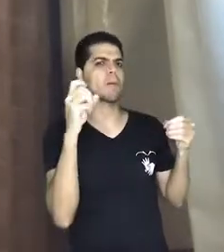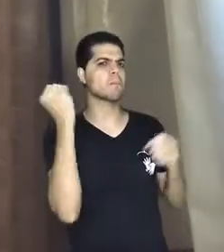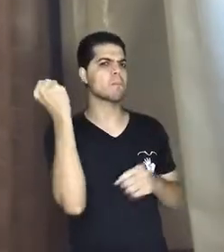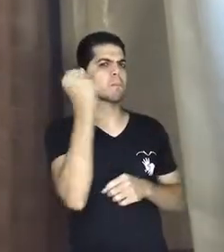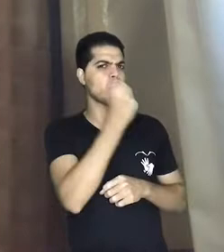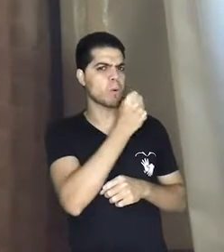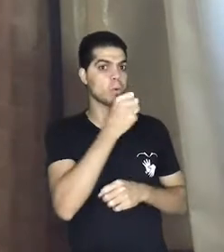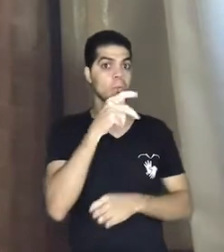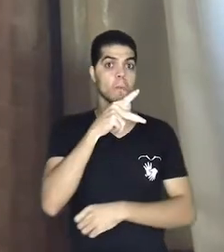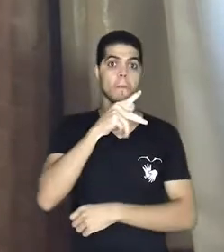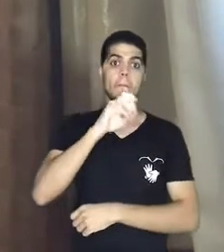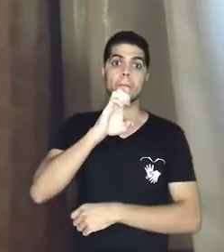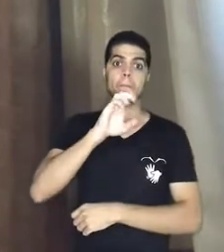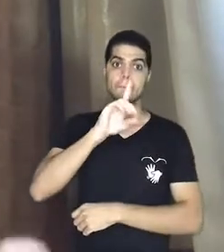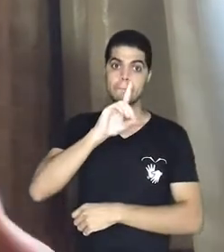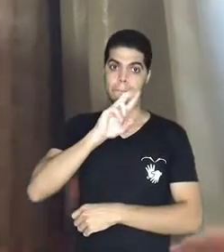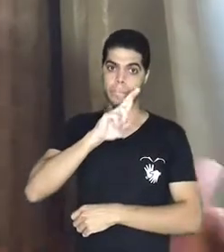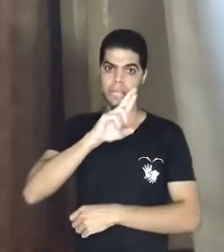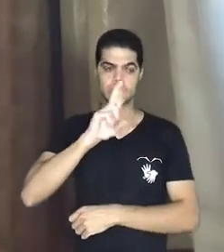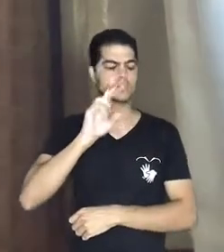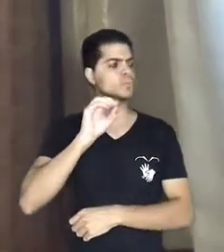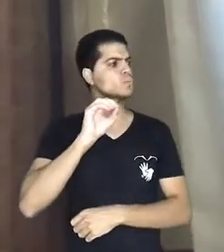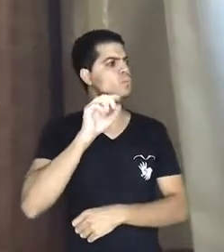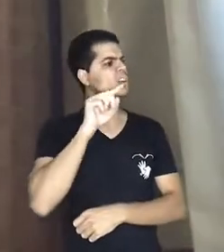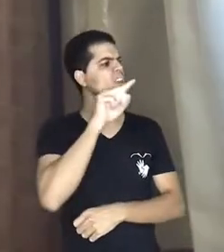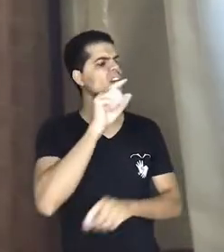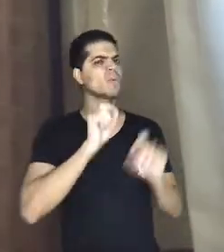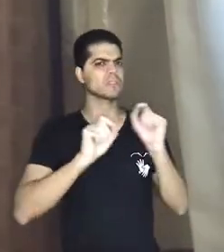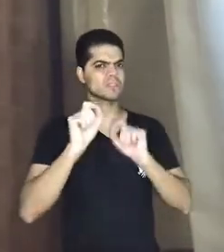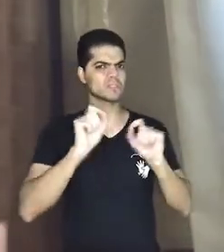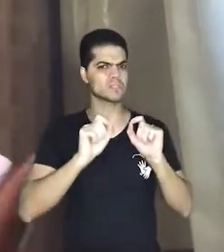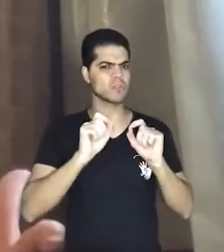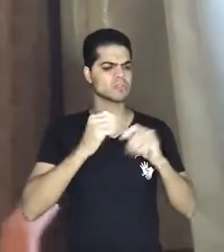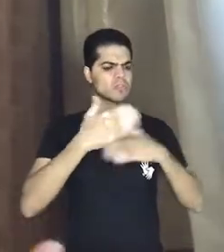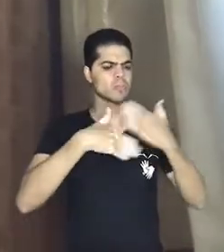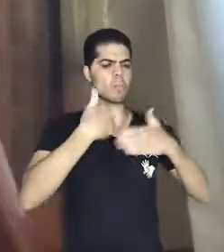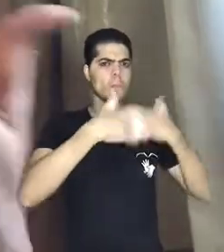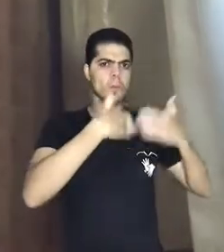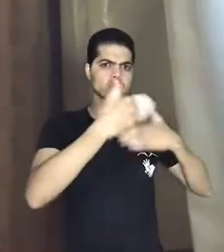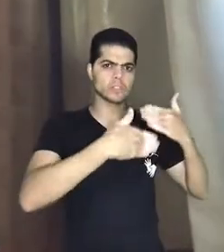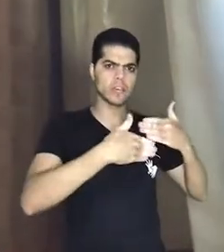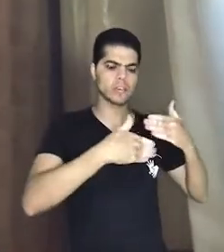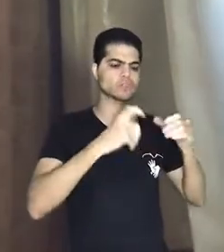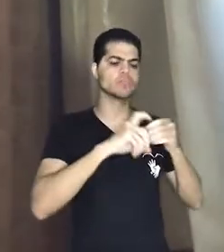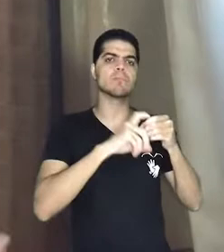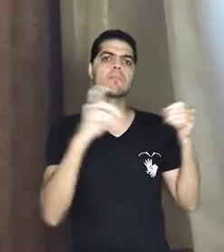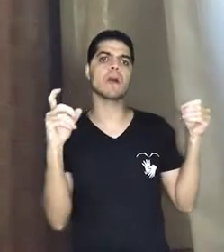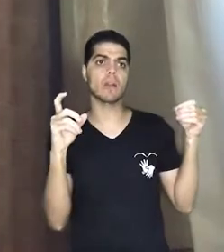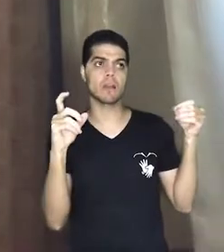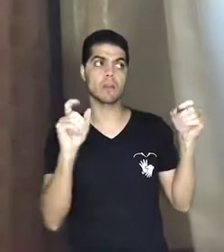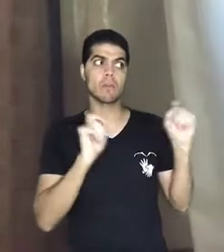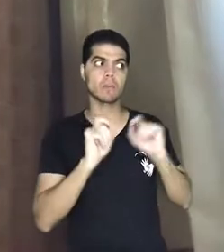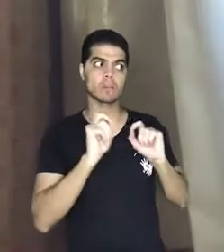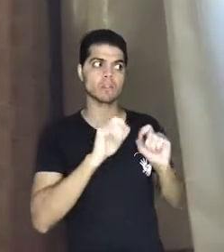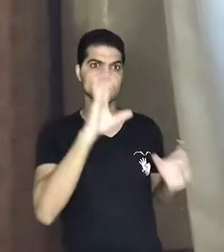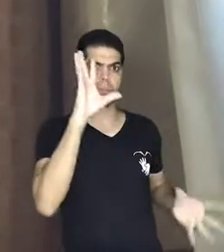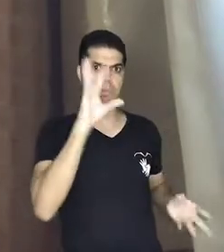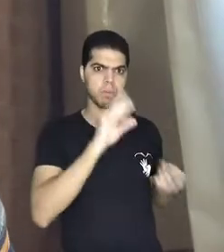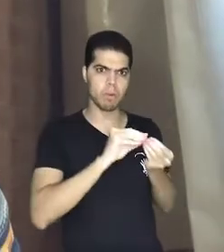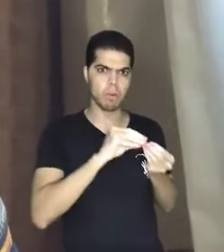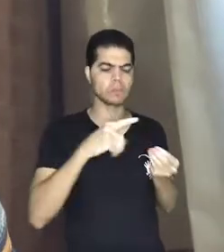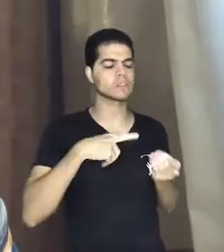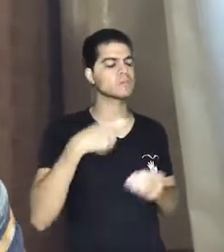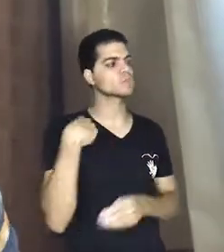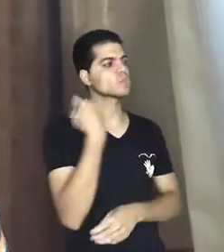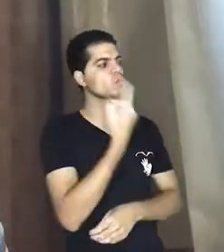ali é o que nos é ensinado como o processo de independência. Aquela imagem passa para nós uma mensagem de que o processo se resume